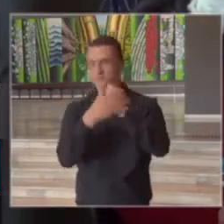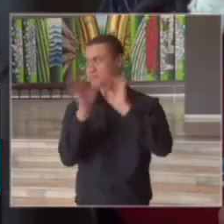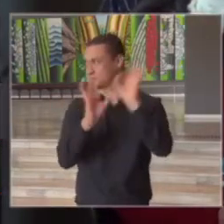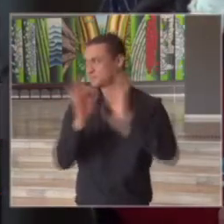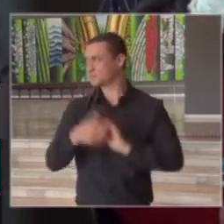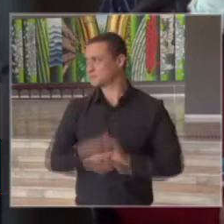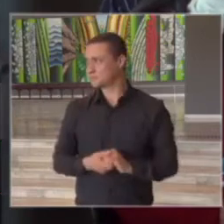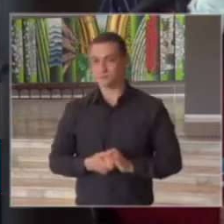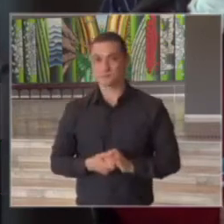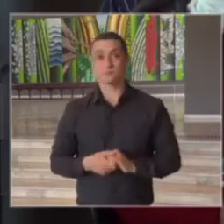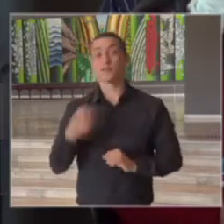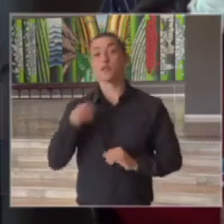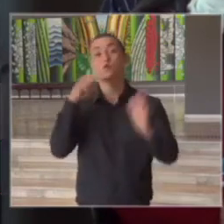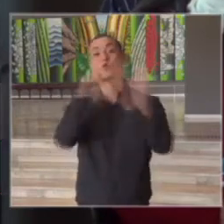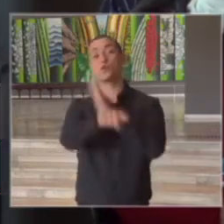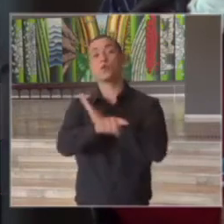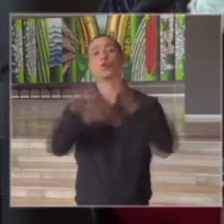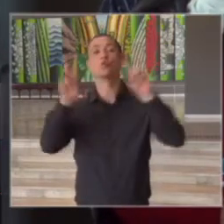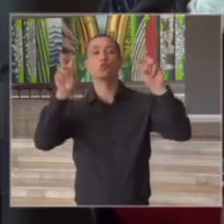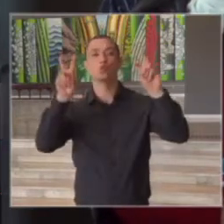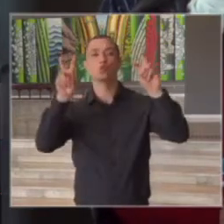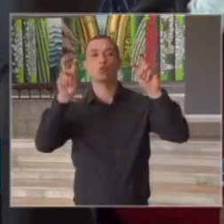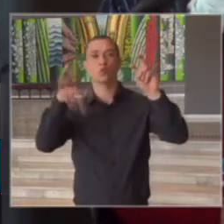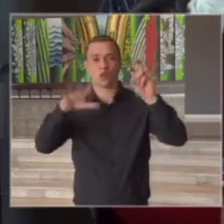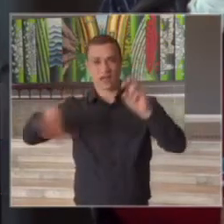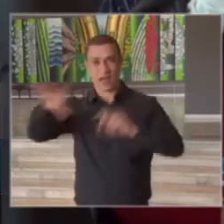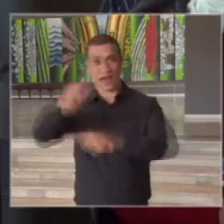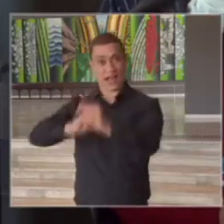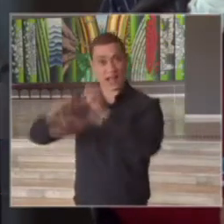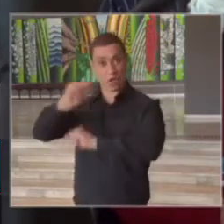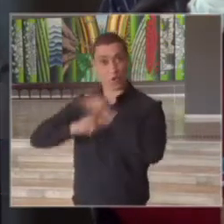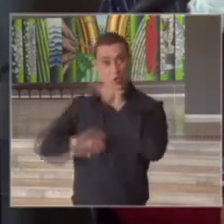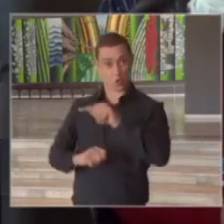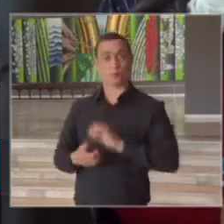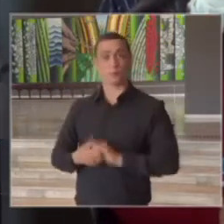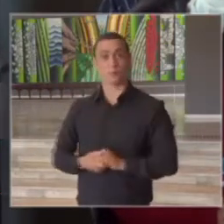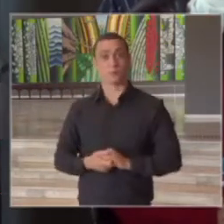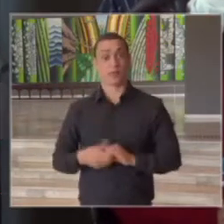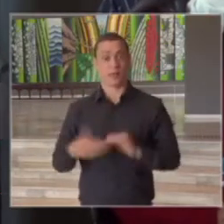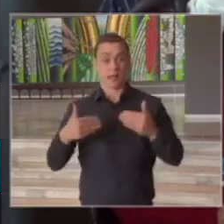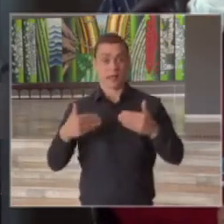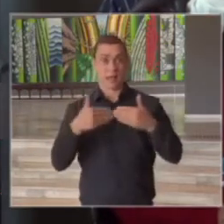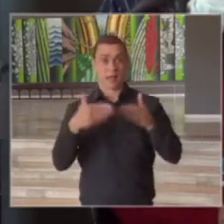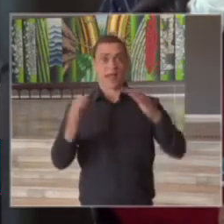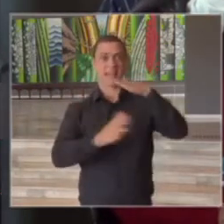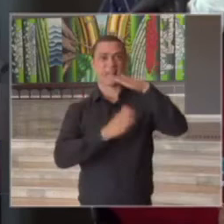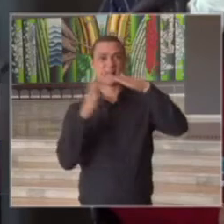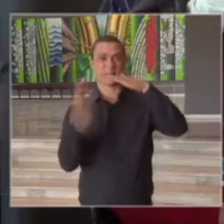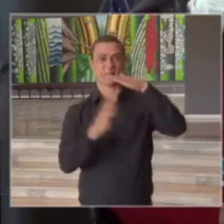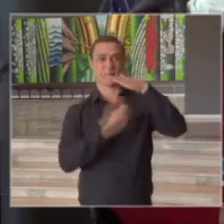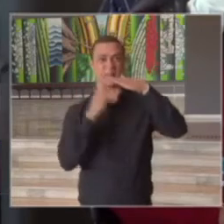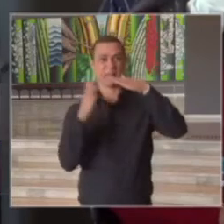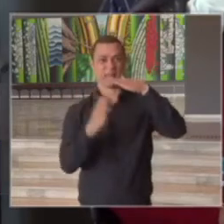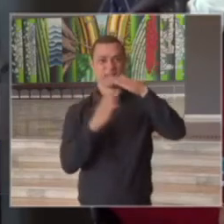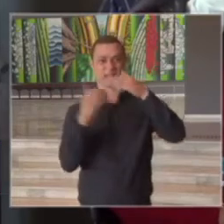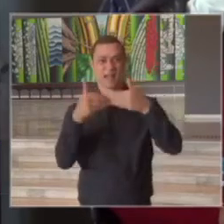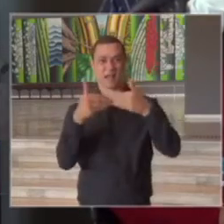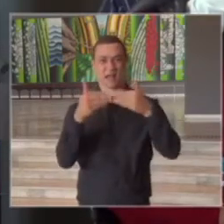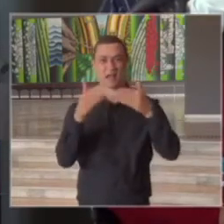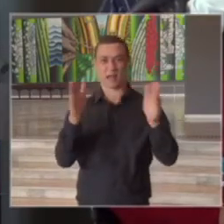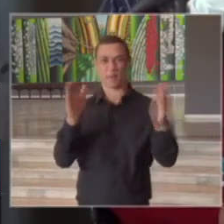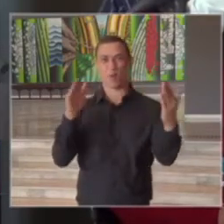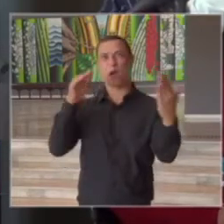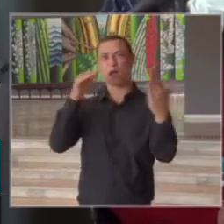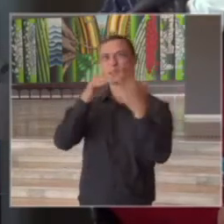minha pergunta é com relação ao setor econômico a abertura de empresas até